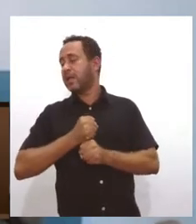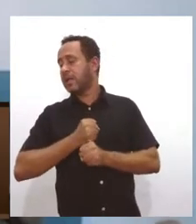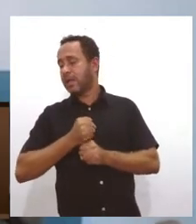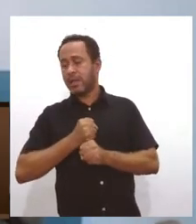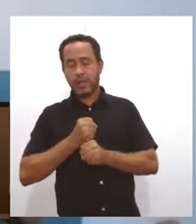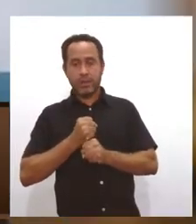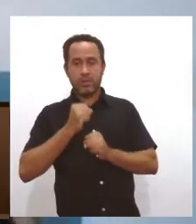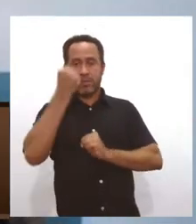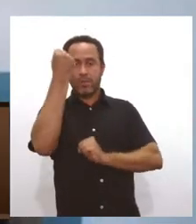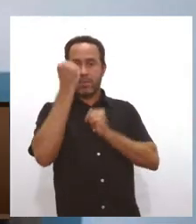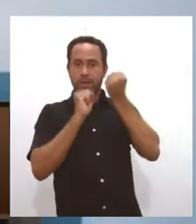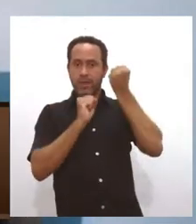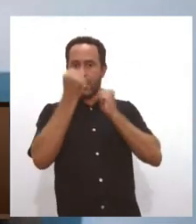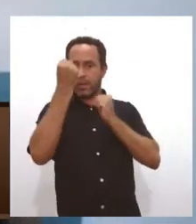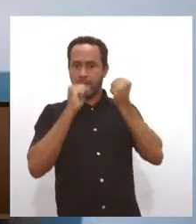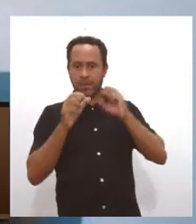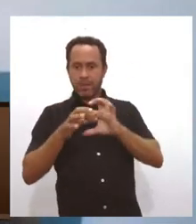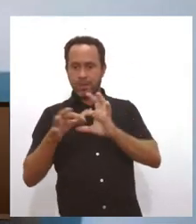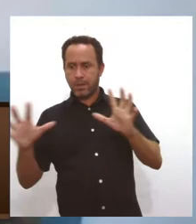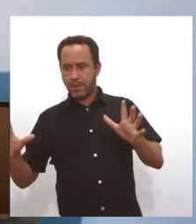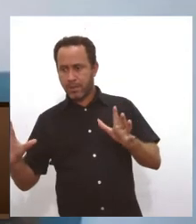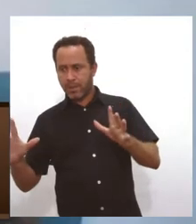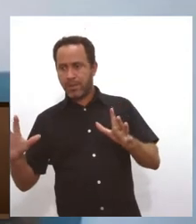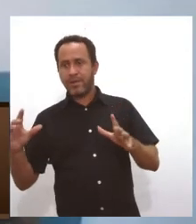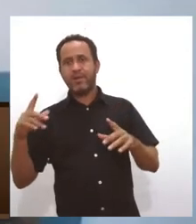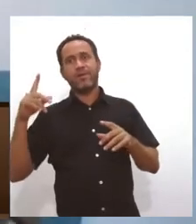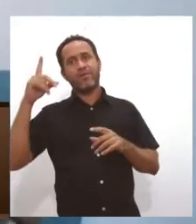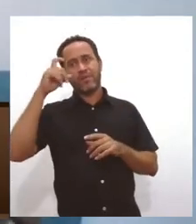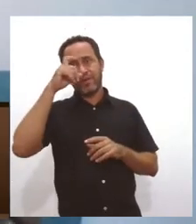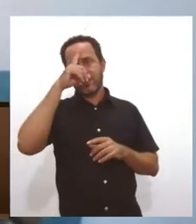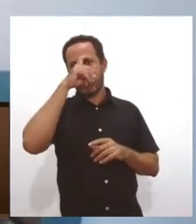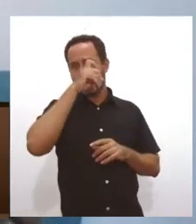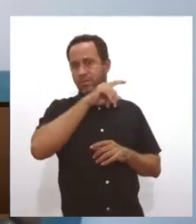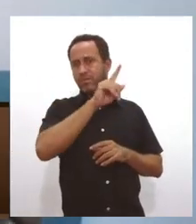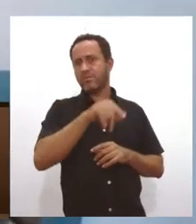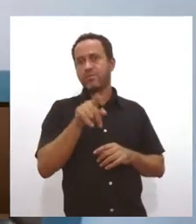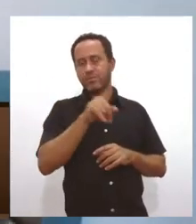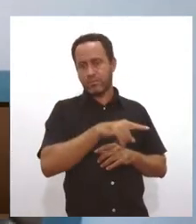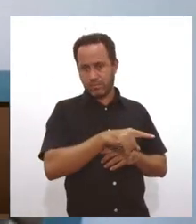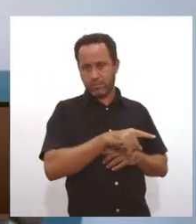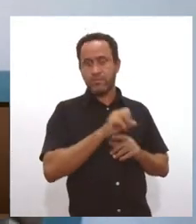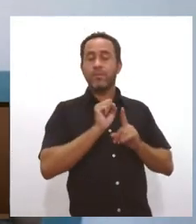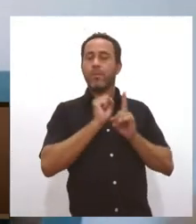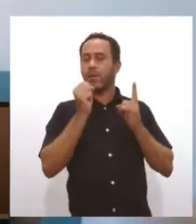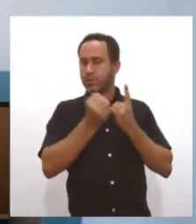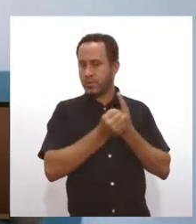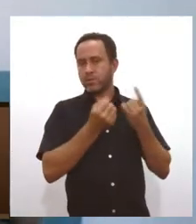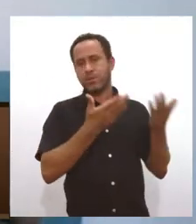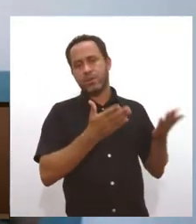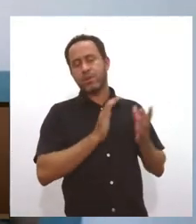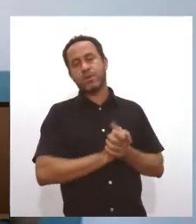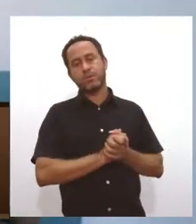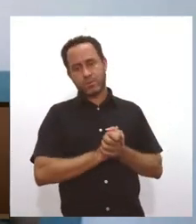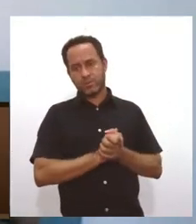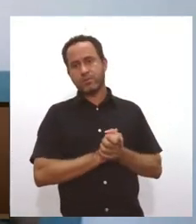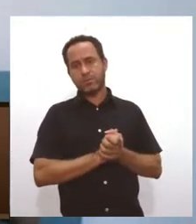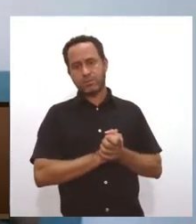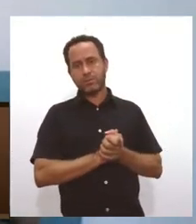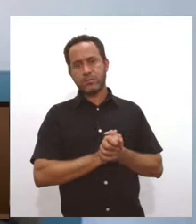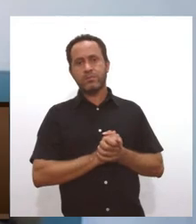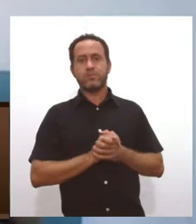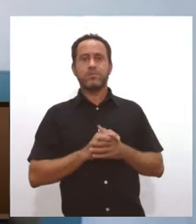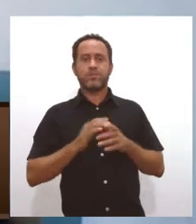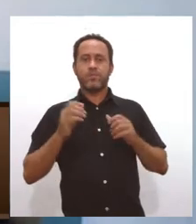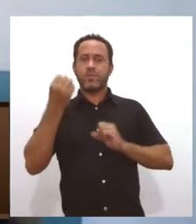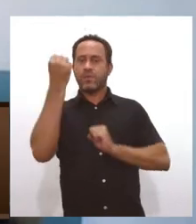receba uma licença, ela está deixando de prestar um serviço significativo para a sociedade, né? Os pátios de compostagem, as